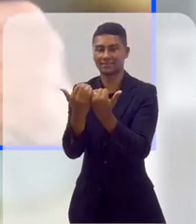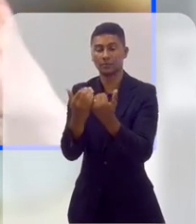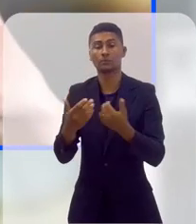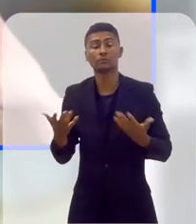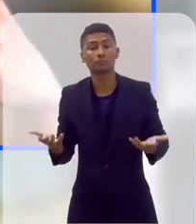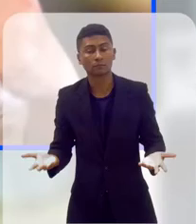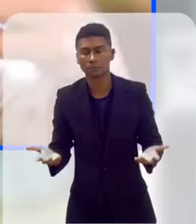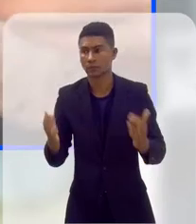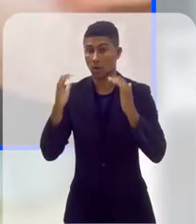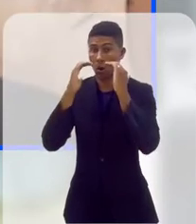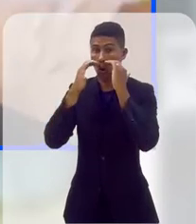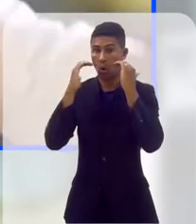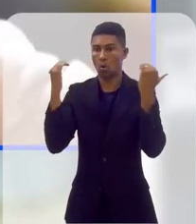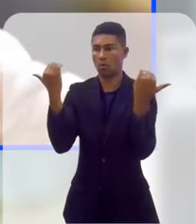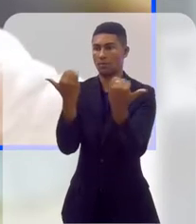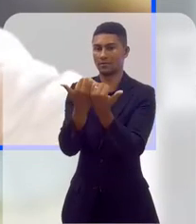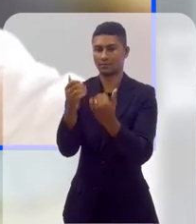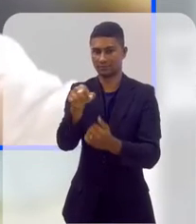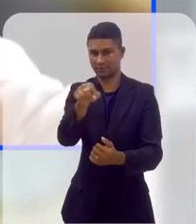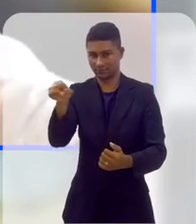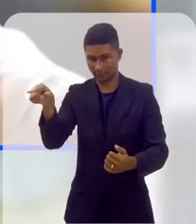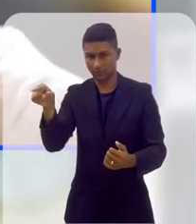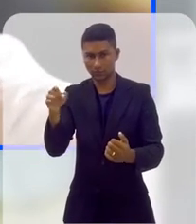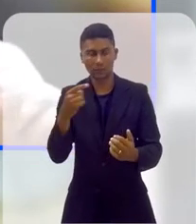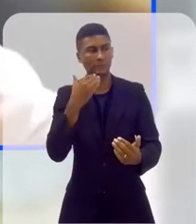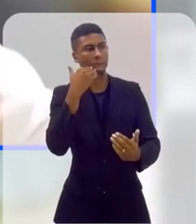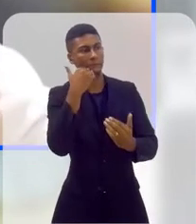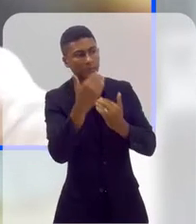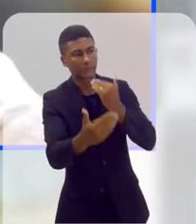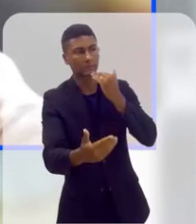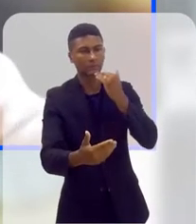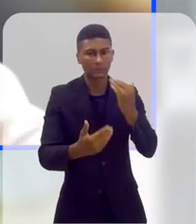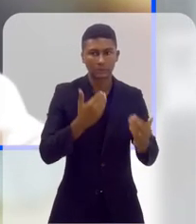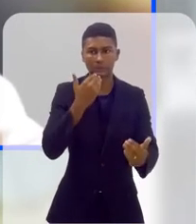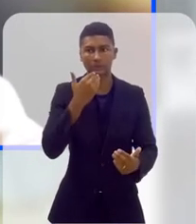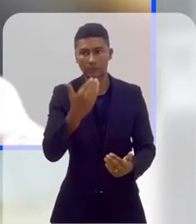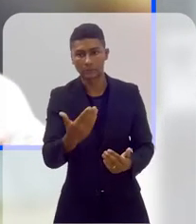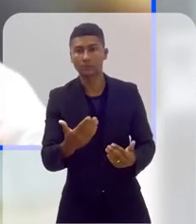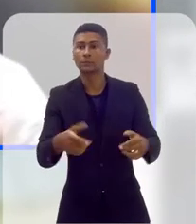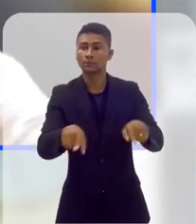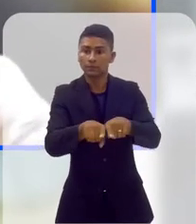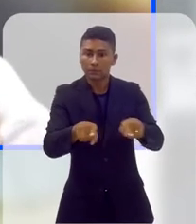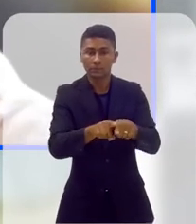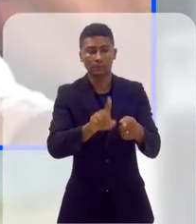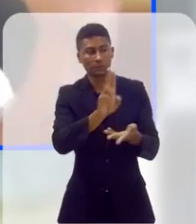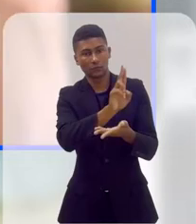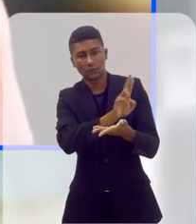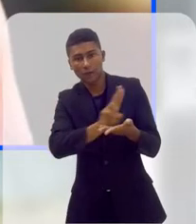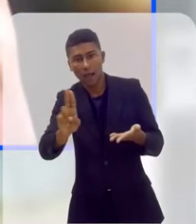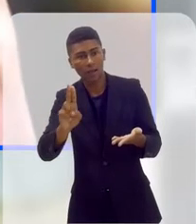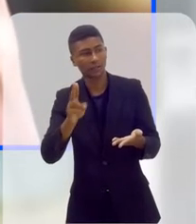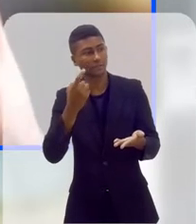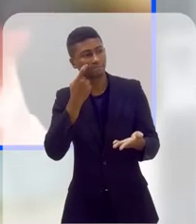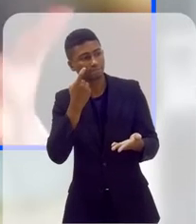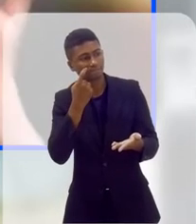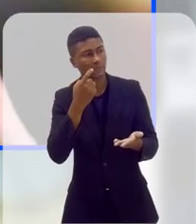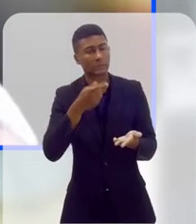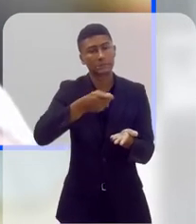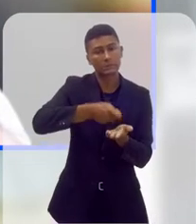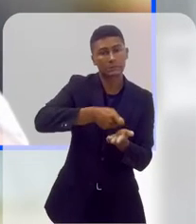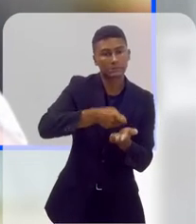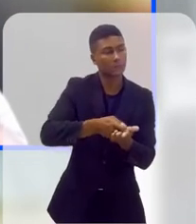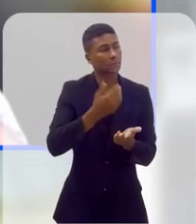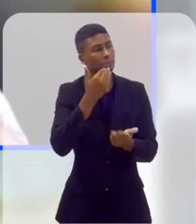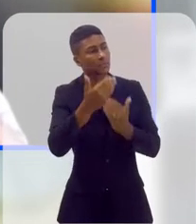interessante sempre ressaltar que a própria comunidade, né, com as suas demandas, com as suas questões, ela se volta para a universidade e